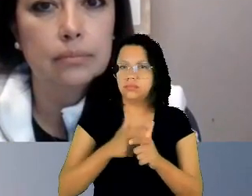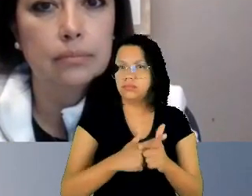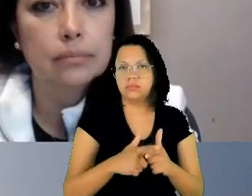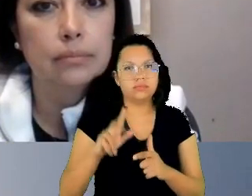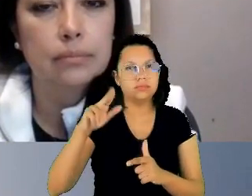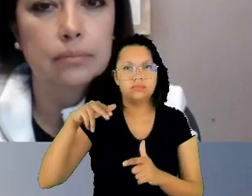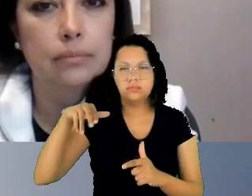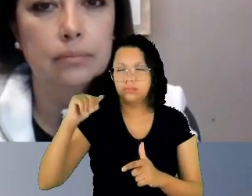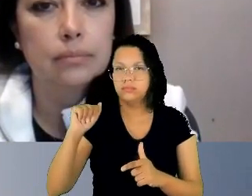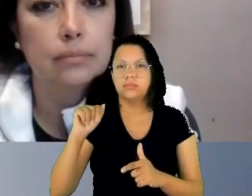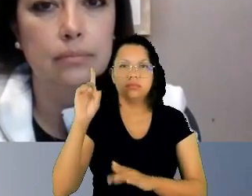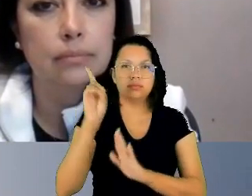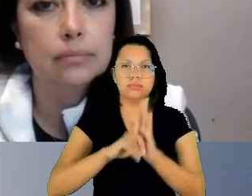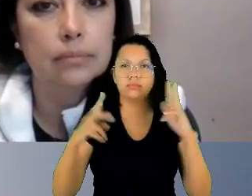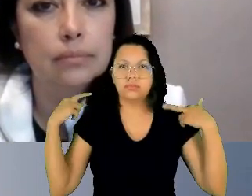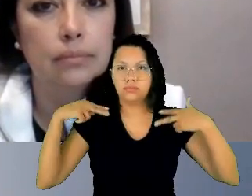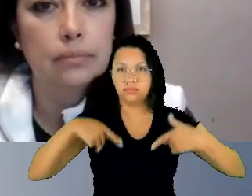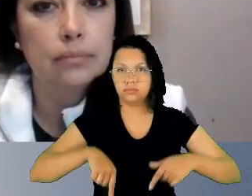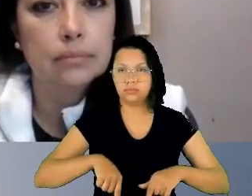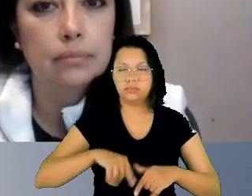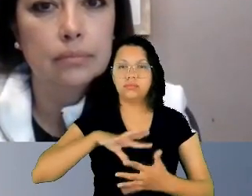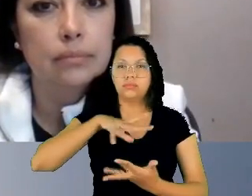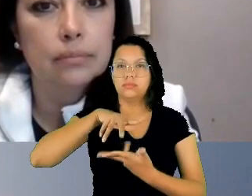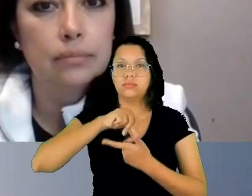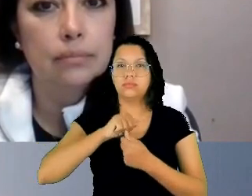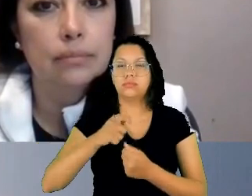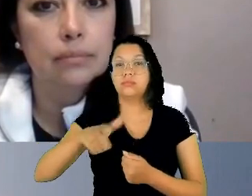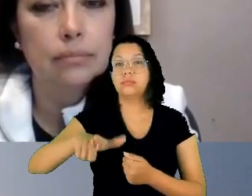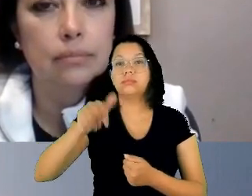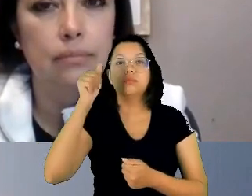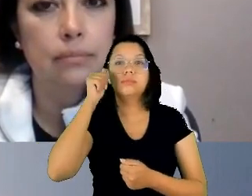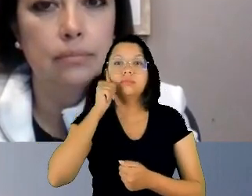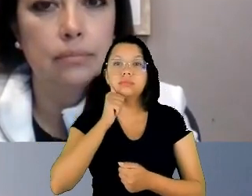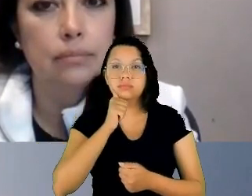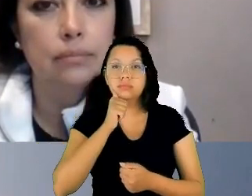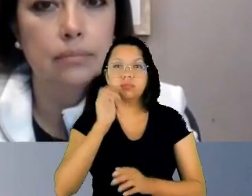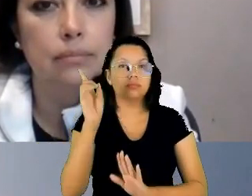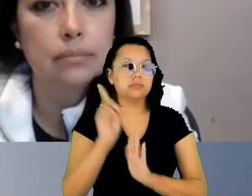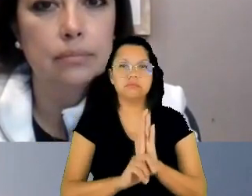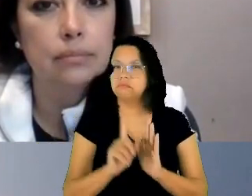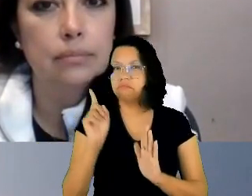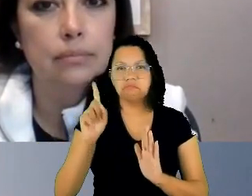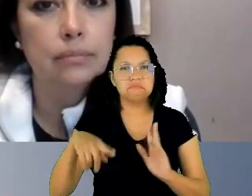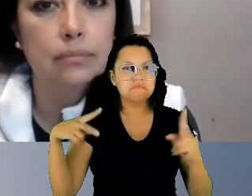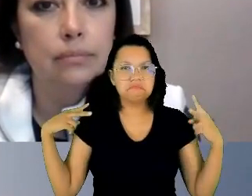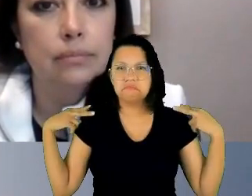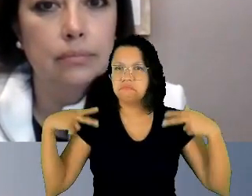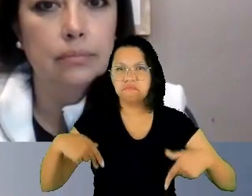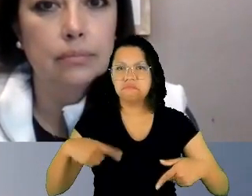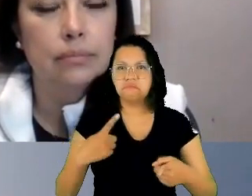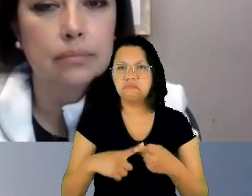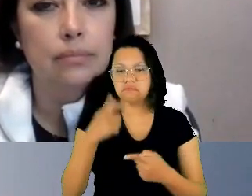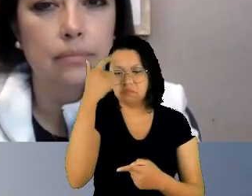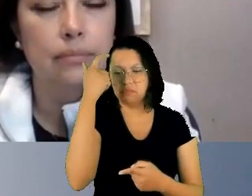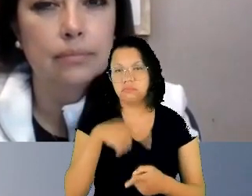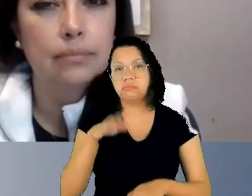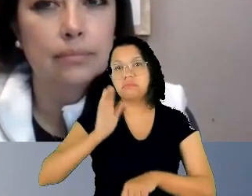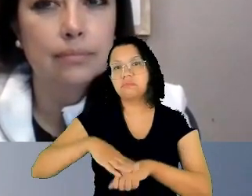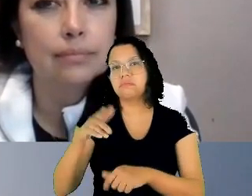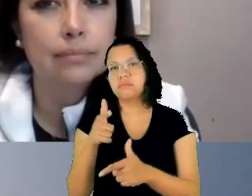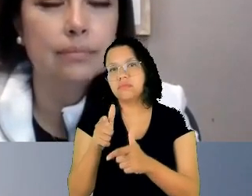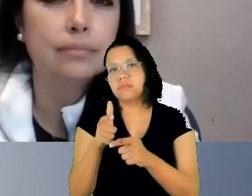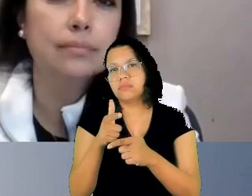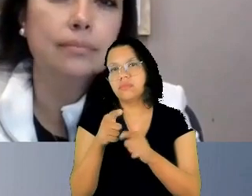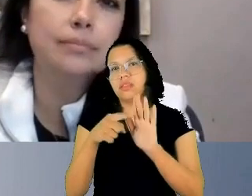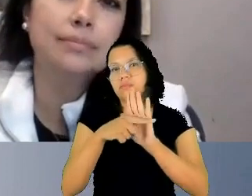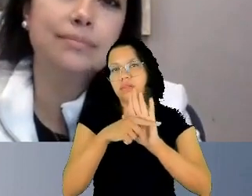as mulheres, os direitos não são humanos, que nós somos mais da metade da população mundial, lembro eu, e ainda mais da